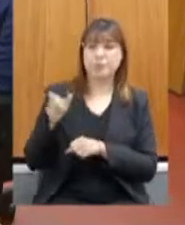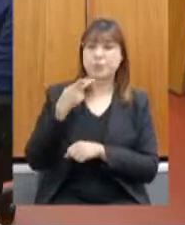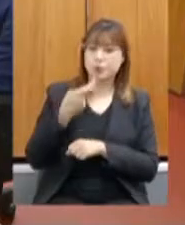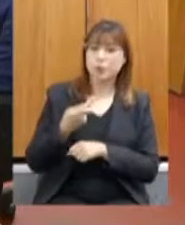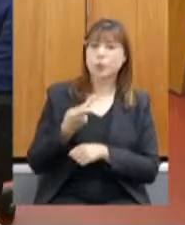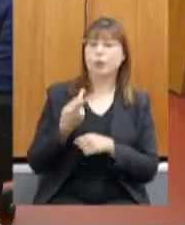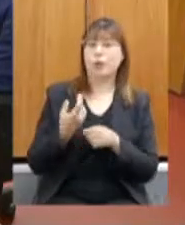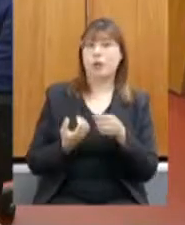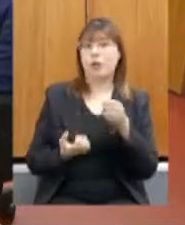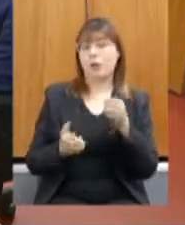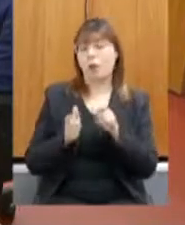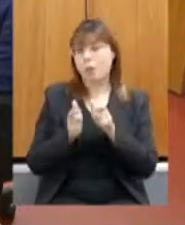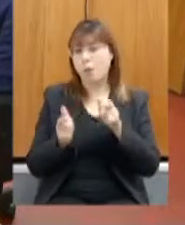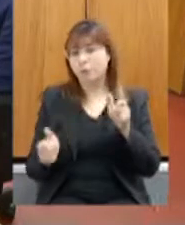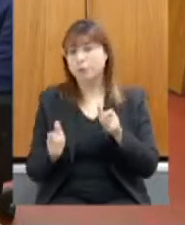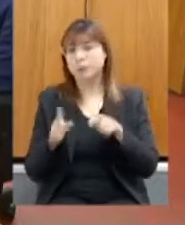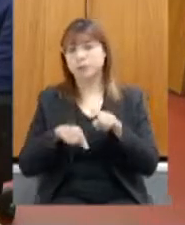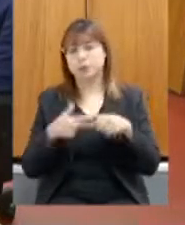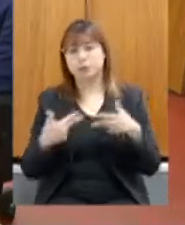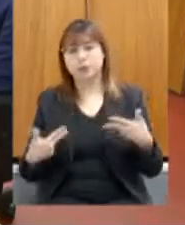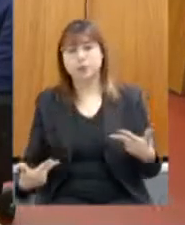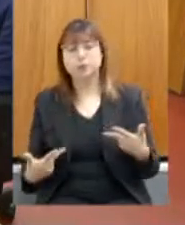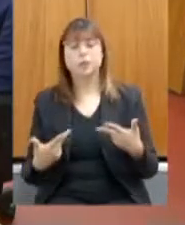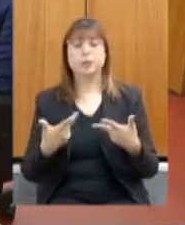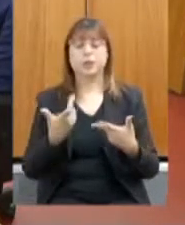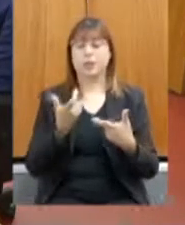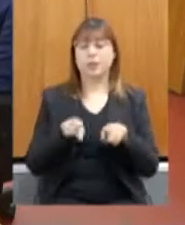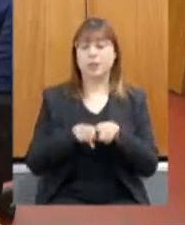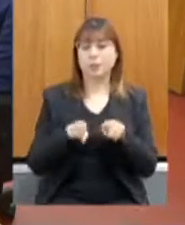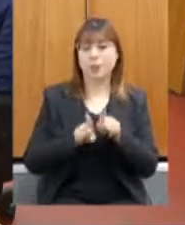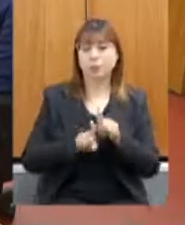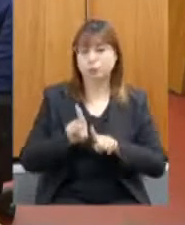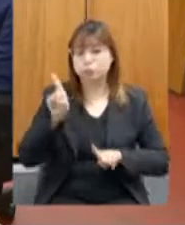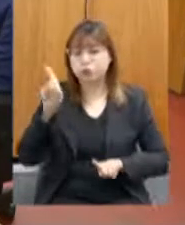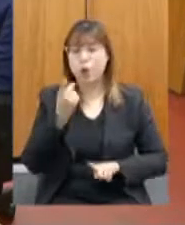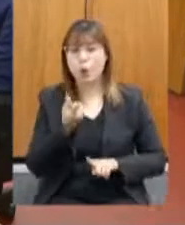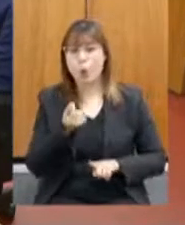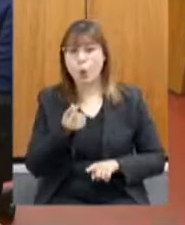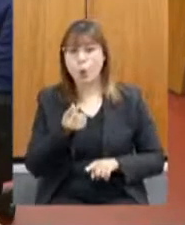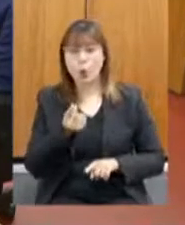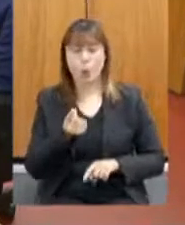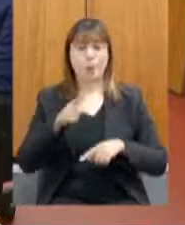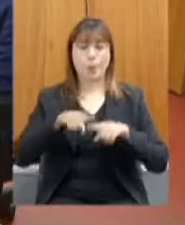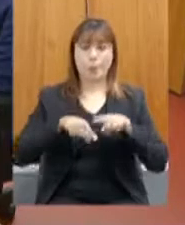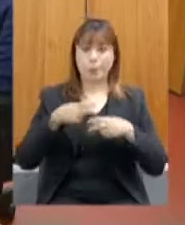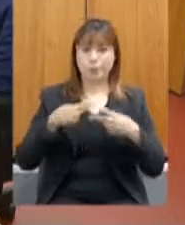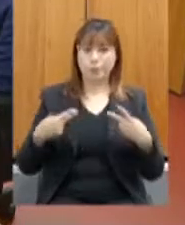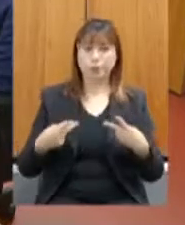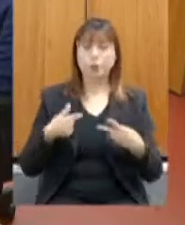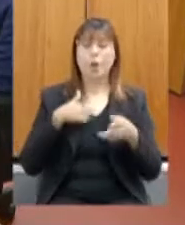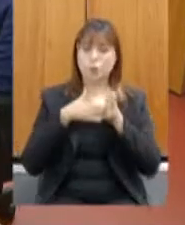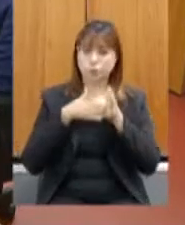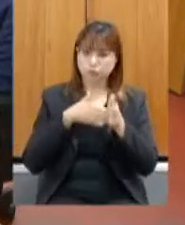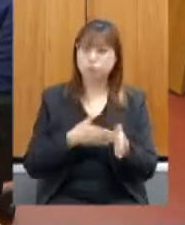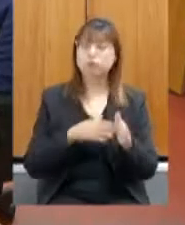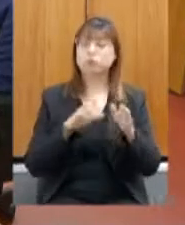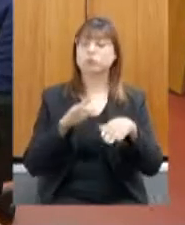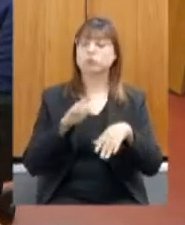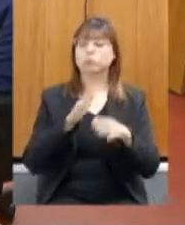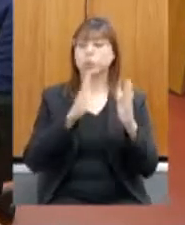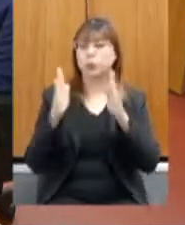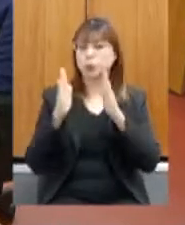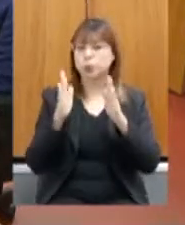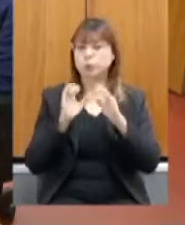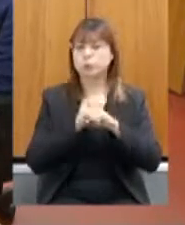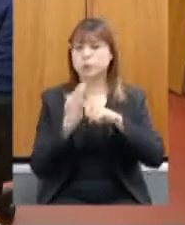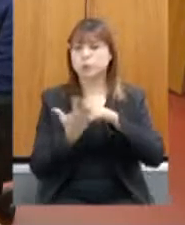insumos, ao aumento de preços de produtos e eu acompanhei durante toda essa pandemia a questão